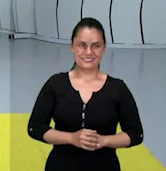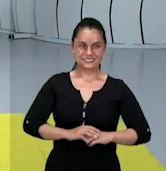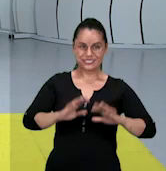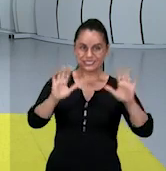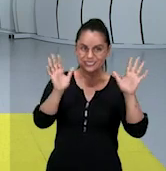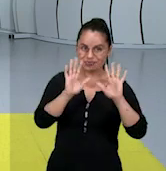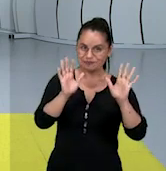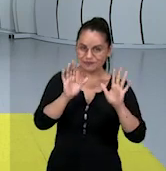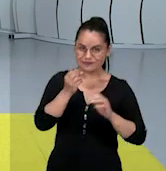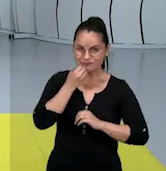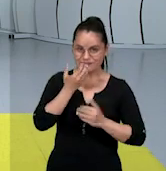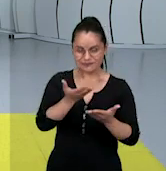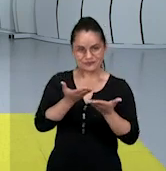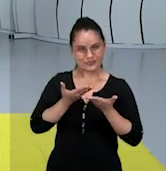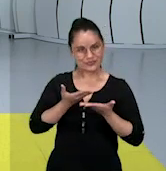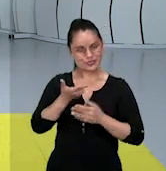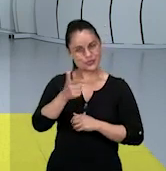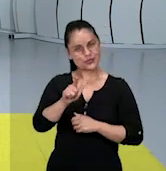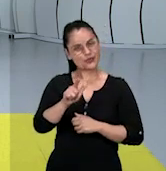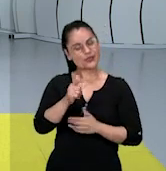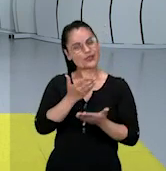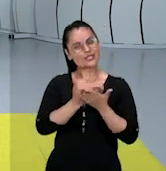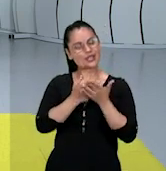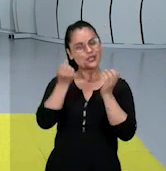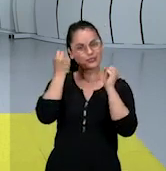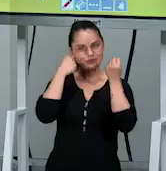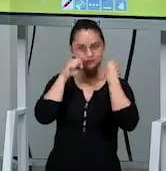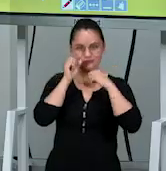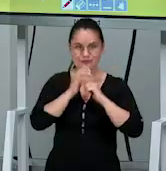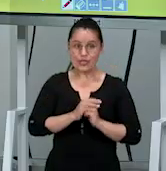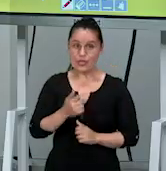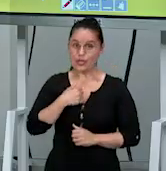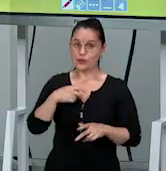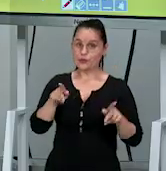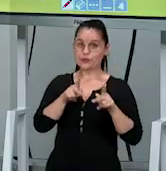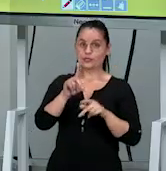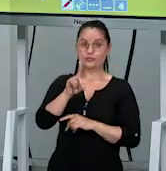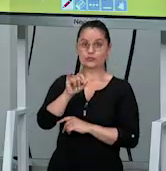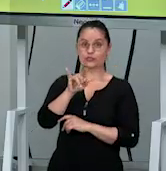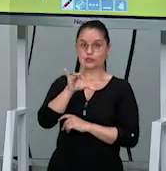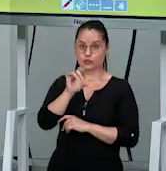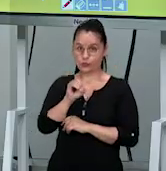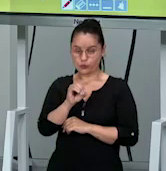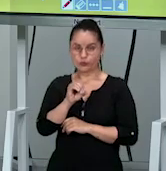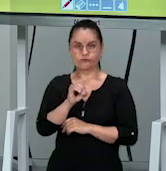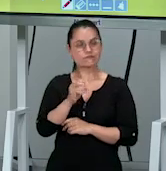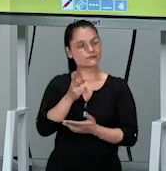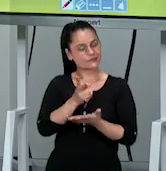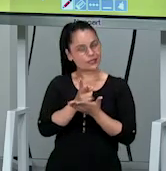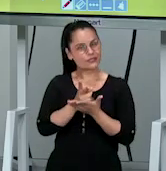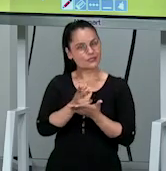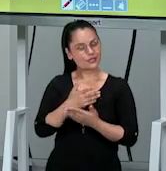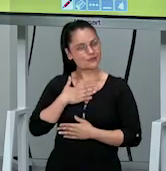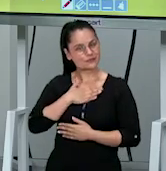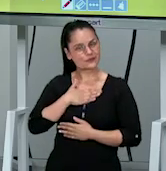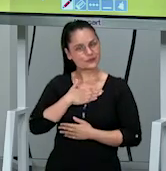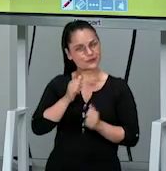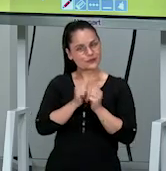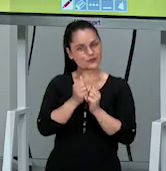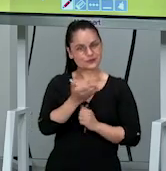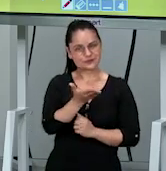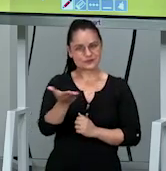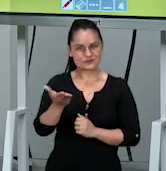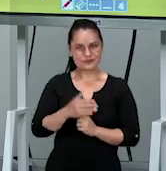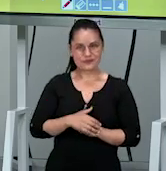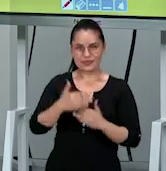Olá, sejam todos bem-vindos a mais uma aula de Educação Física. Eu sou o professor Diogo Medeiros e, como sempre, é um prazer estar aqui com vocês.